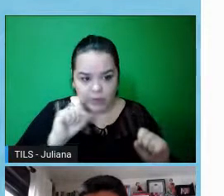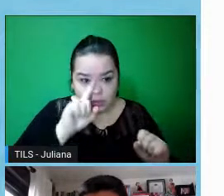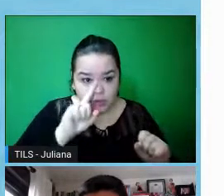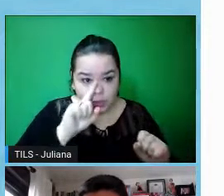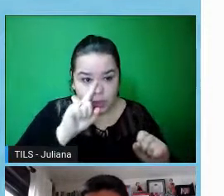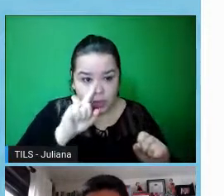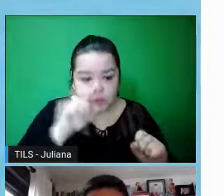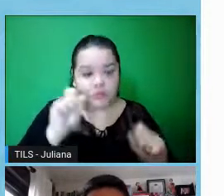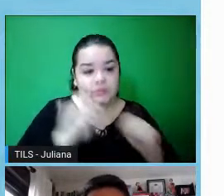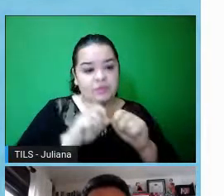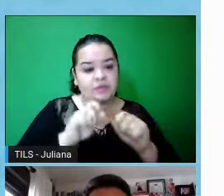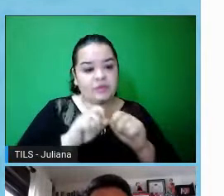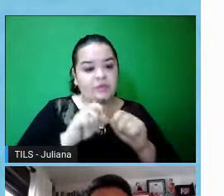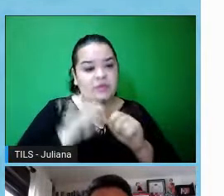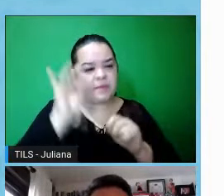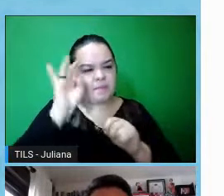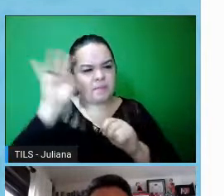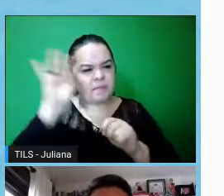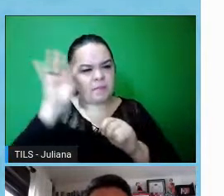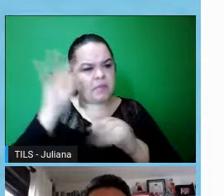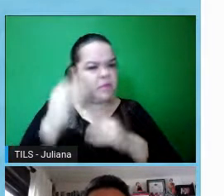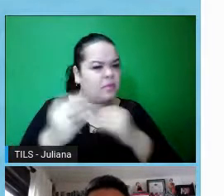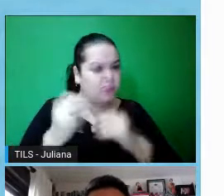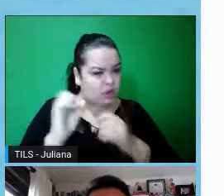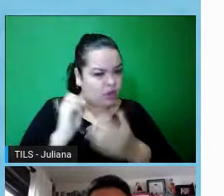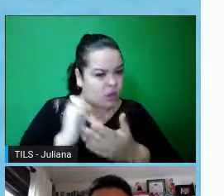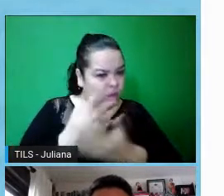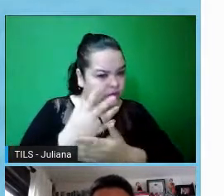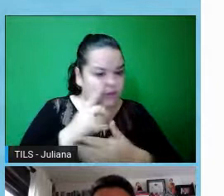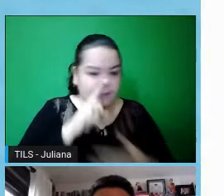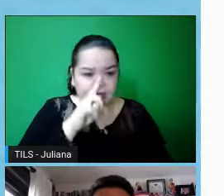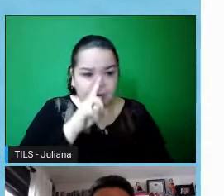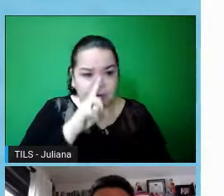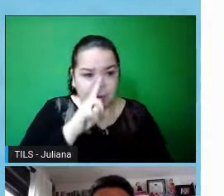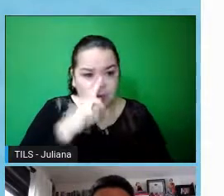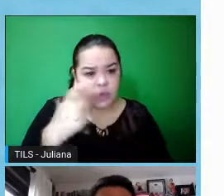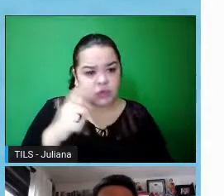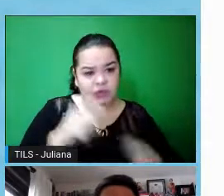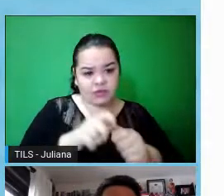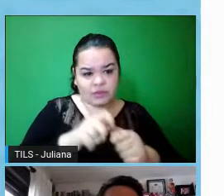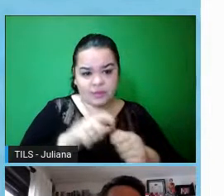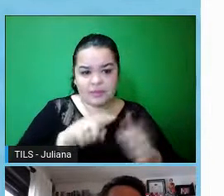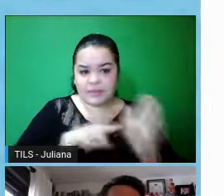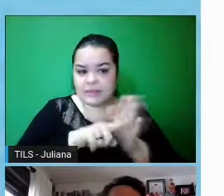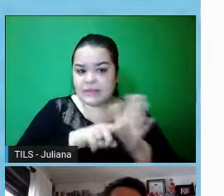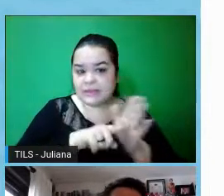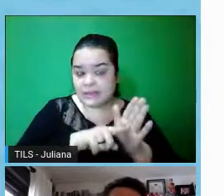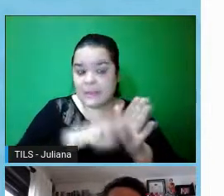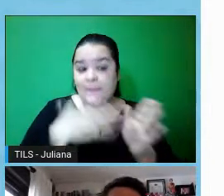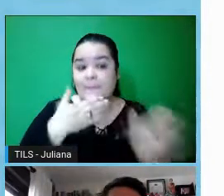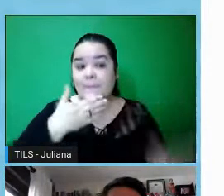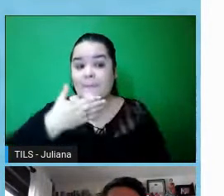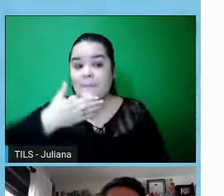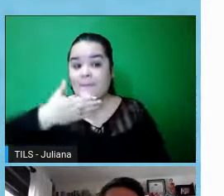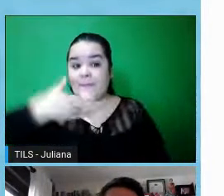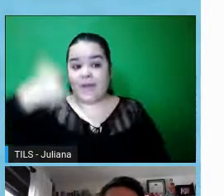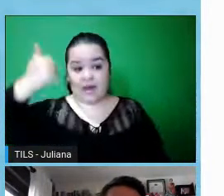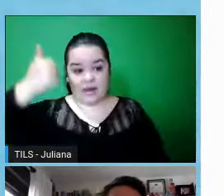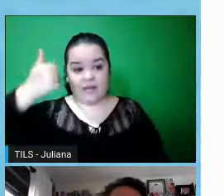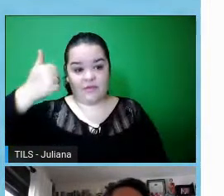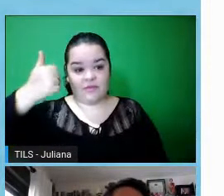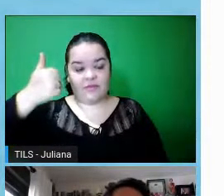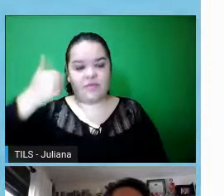tem que fazer um certo exercício de imaginar o que poderia ter de riscos, né, na execução da pesquisa, e os benefícios que traz fazer essa pesquisa,